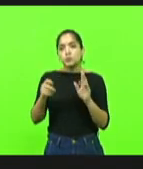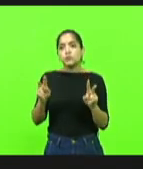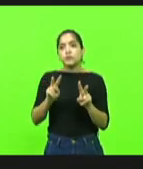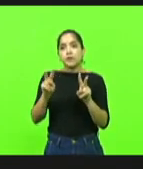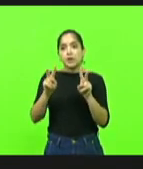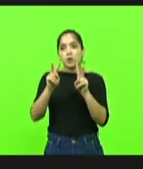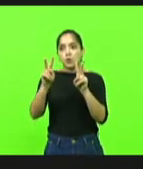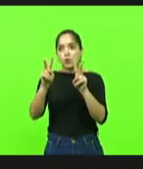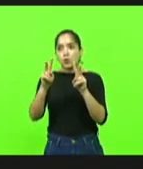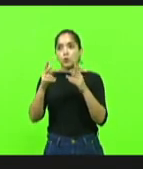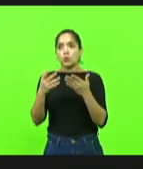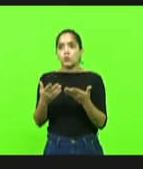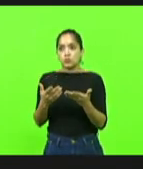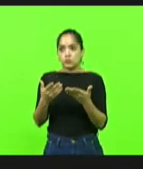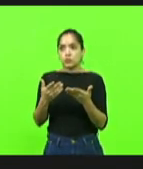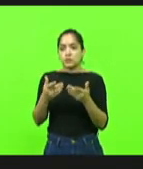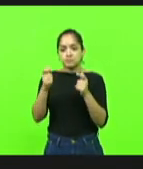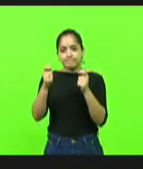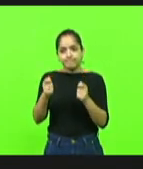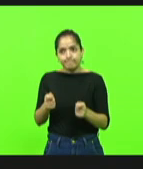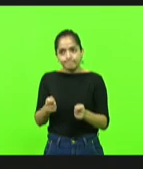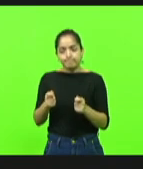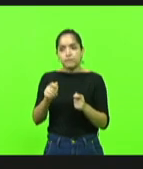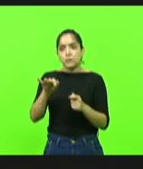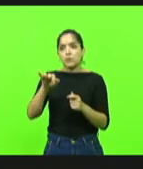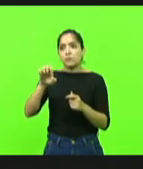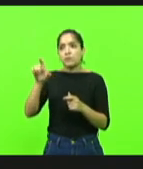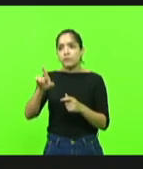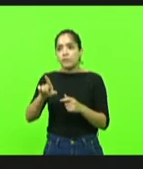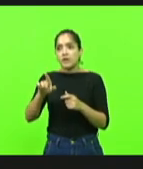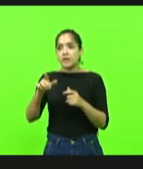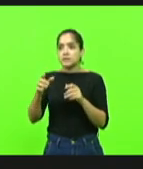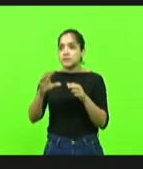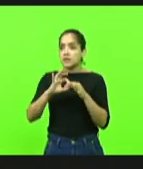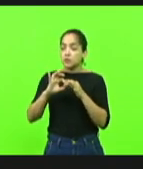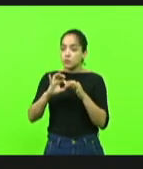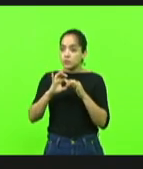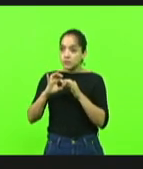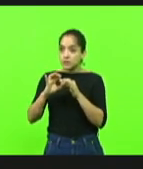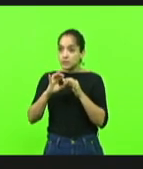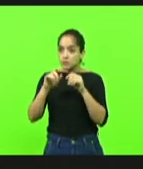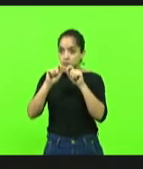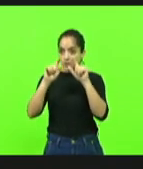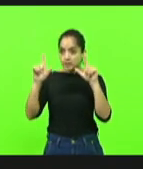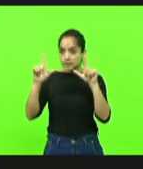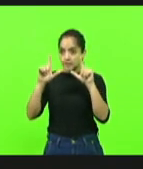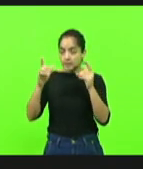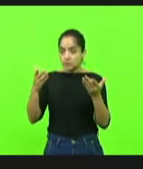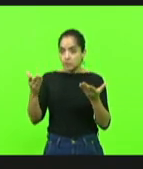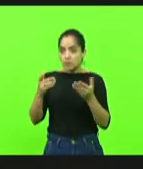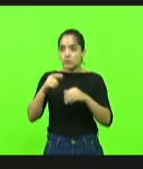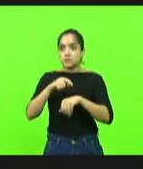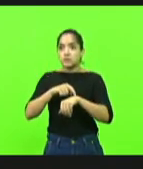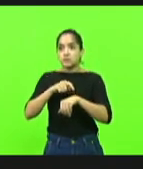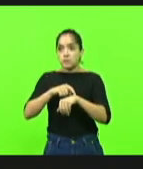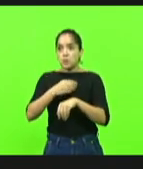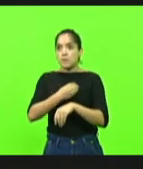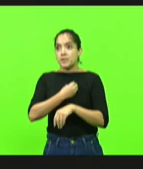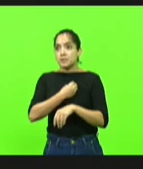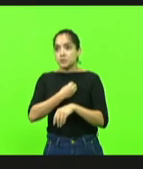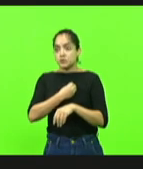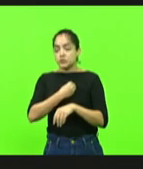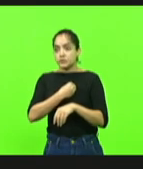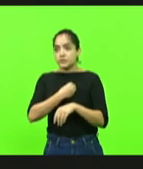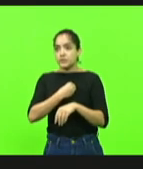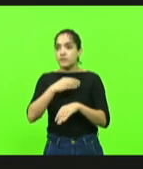princípios, pelas nossas convicções de fé, a estarem unidos, a estarem atentos a esse momento que nós vivemos na nação brasileira.